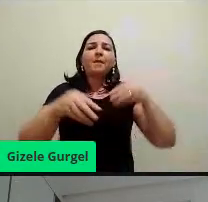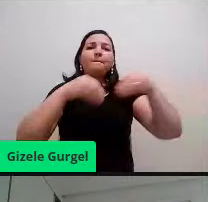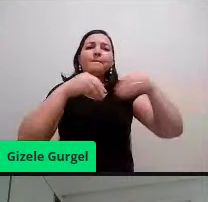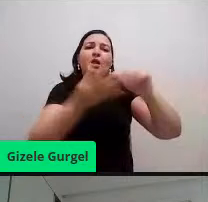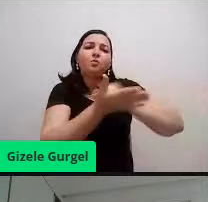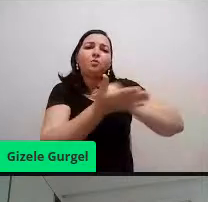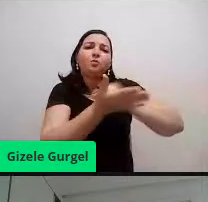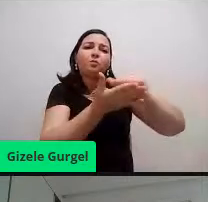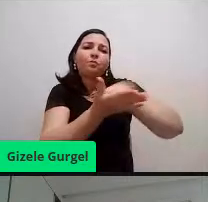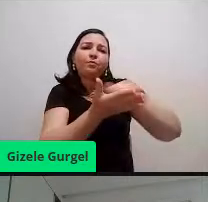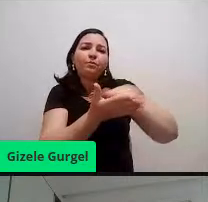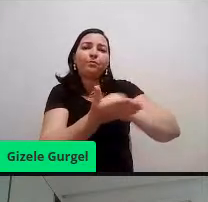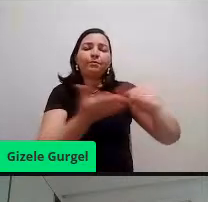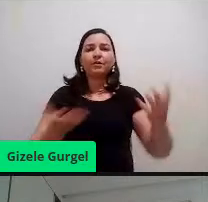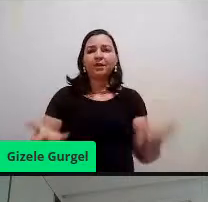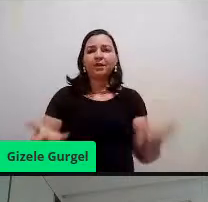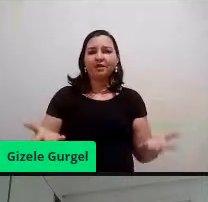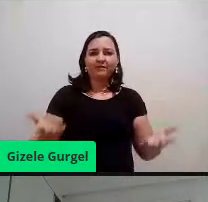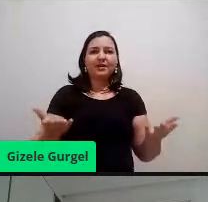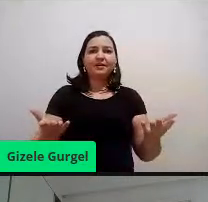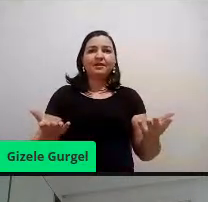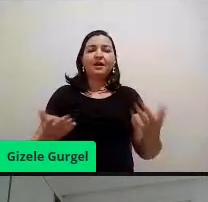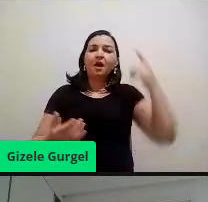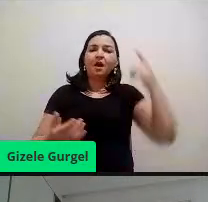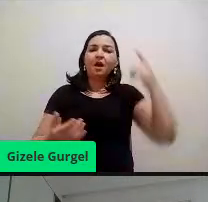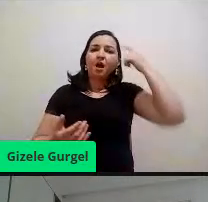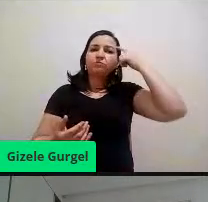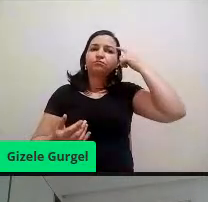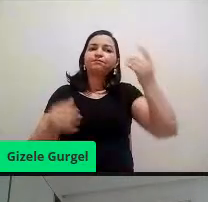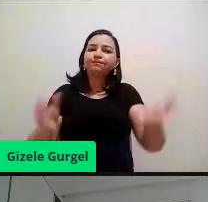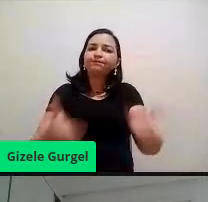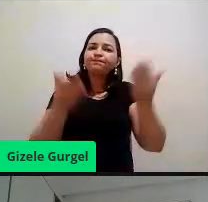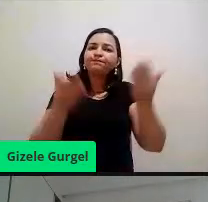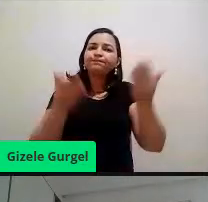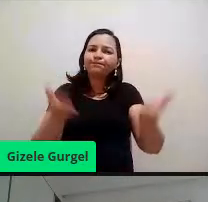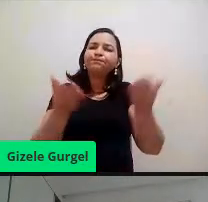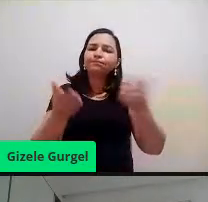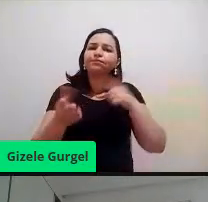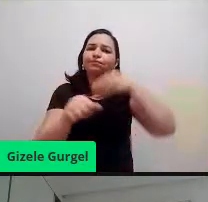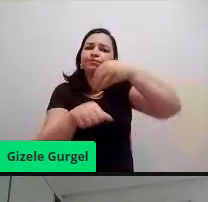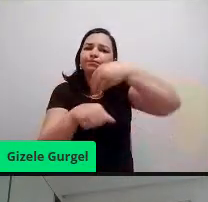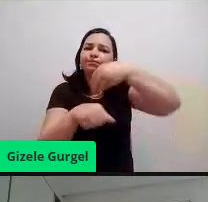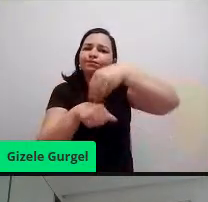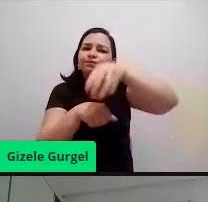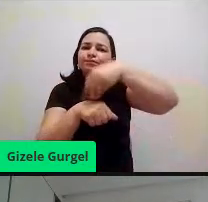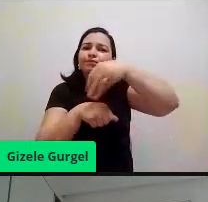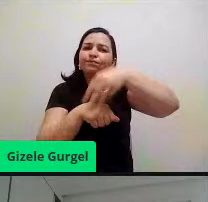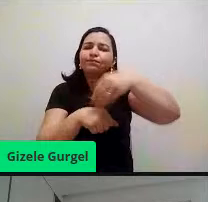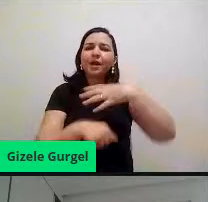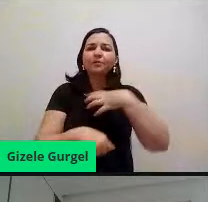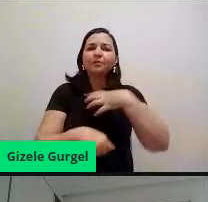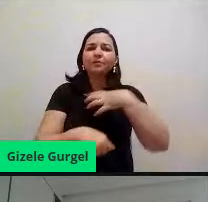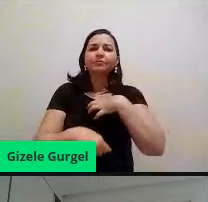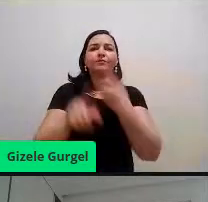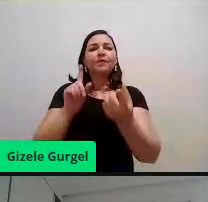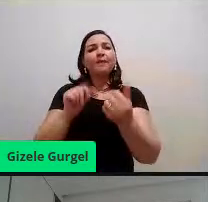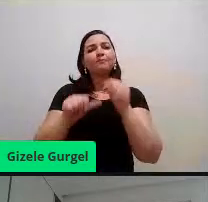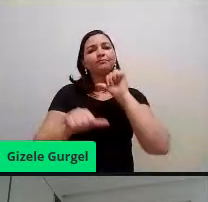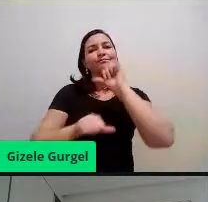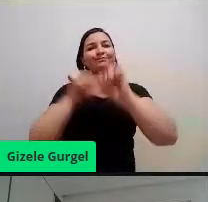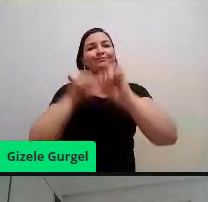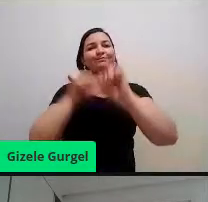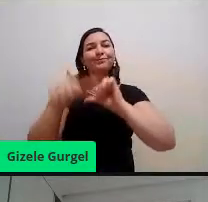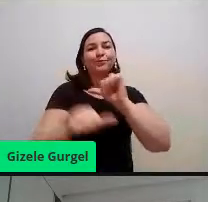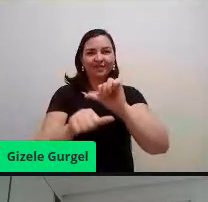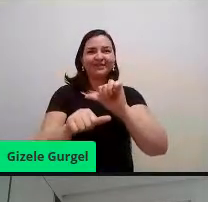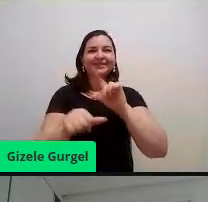reutilizável, né, e aí a gente foi fazer essa abordagem de sensibilização para essa troca, para essa mudança, né, além